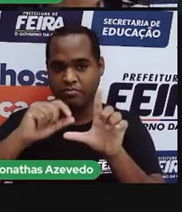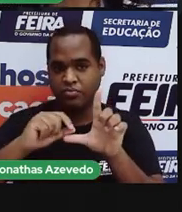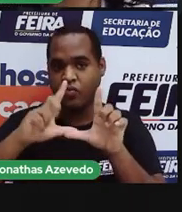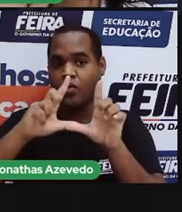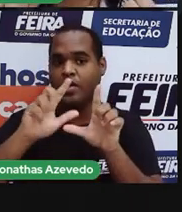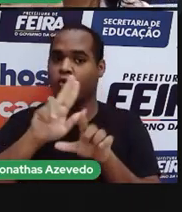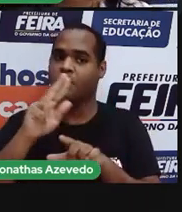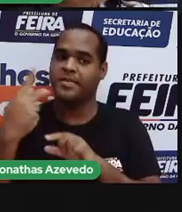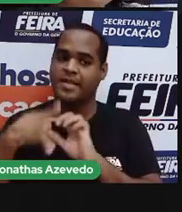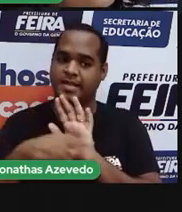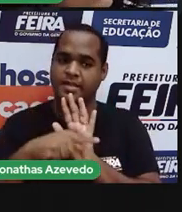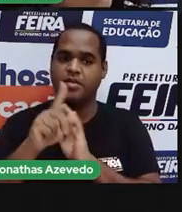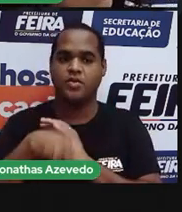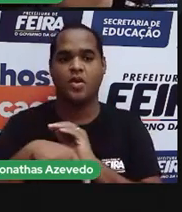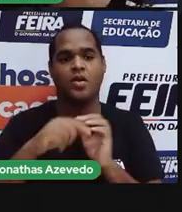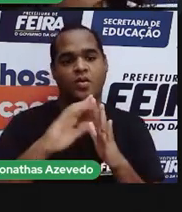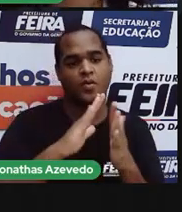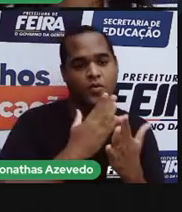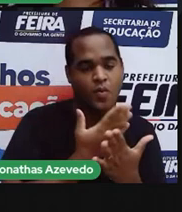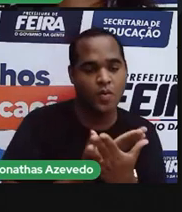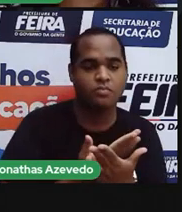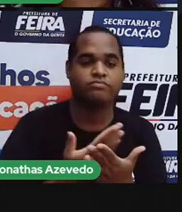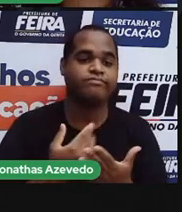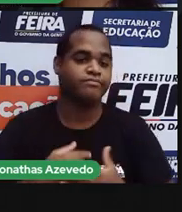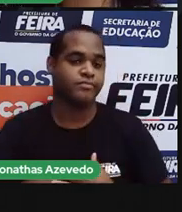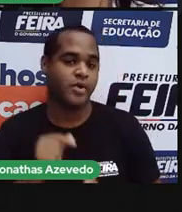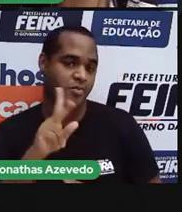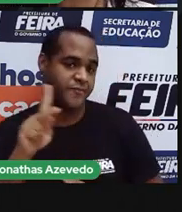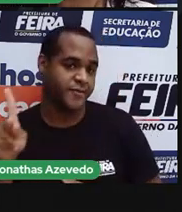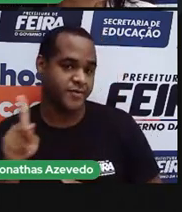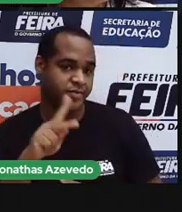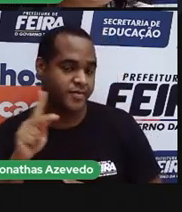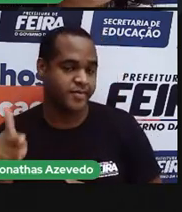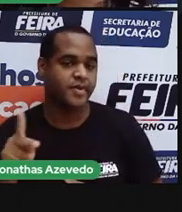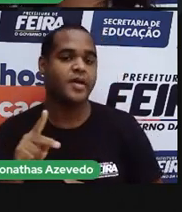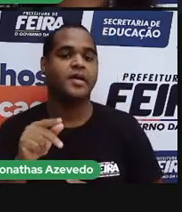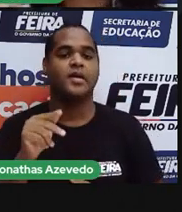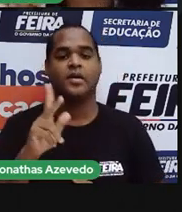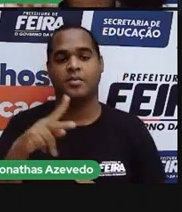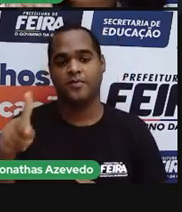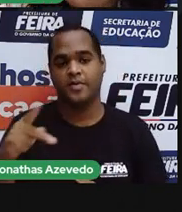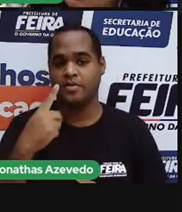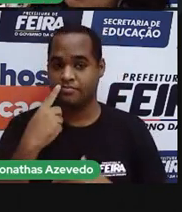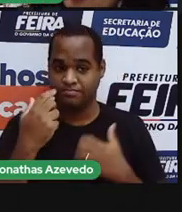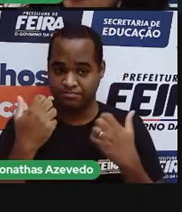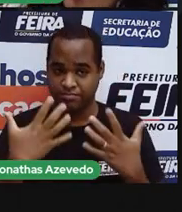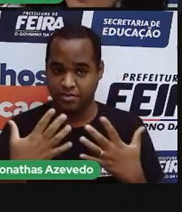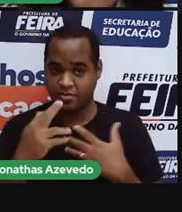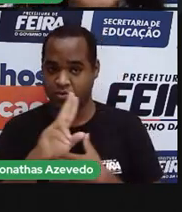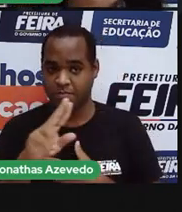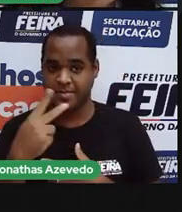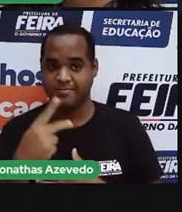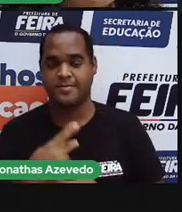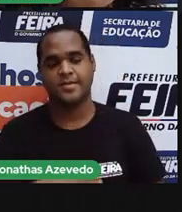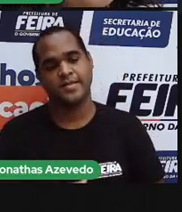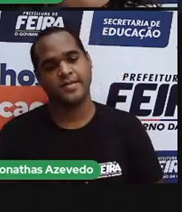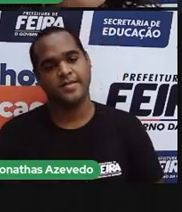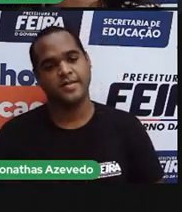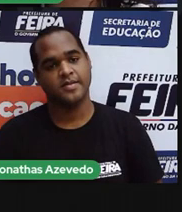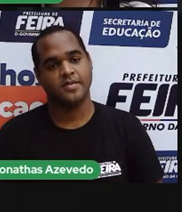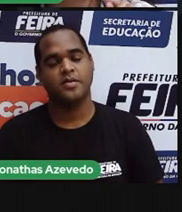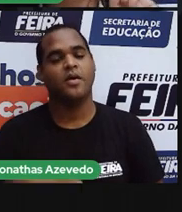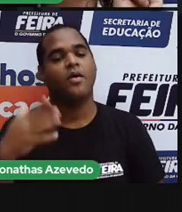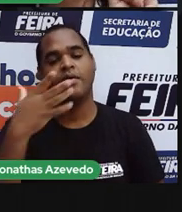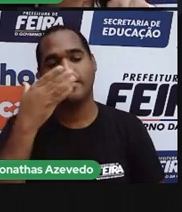próprios, o nome da escola, no professor ou da professora e no seu nome. Também não